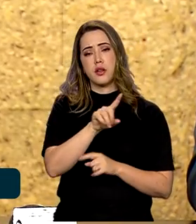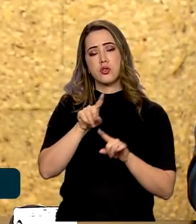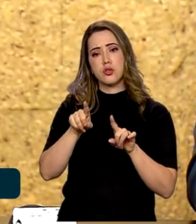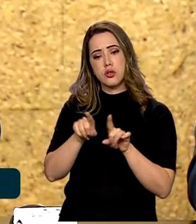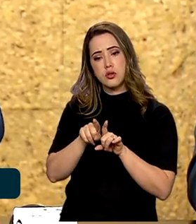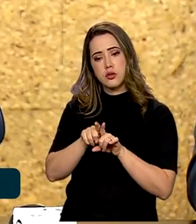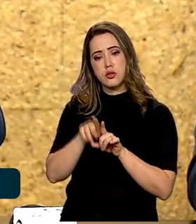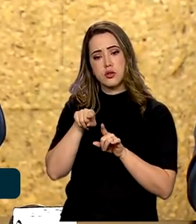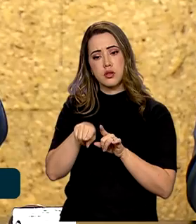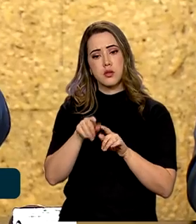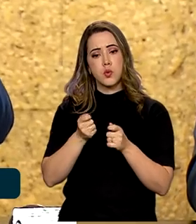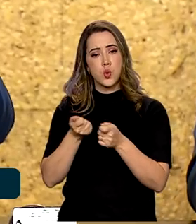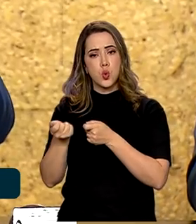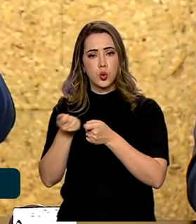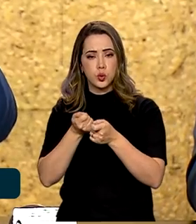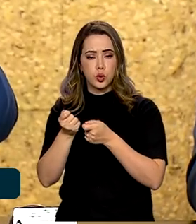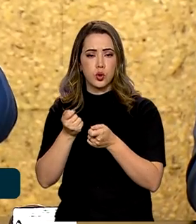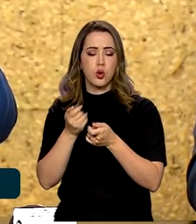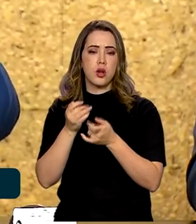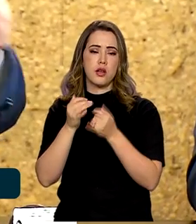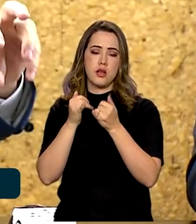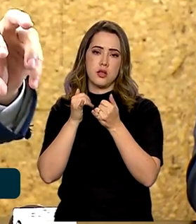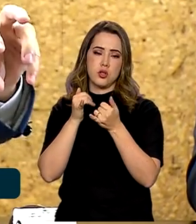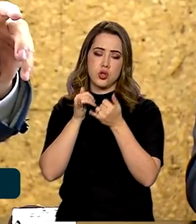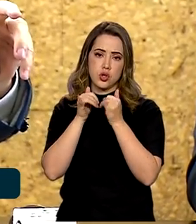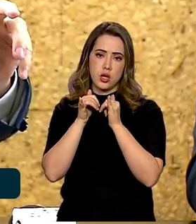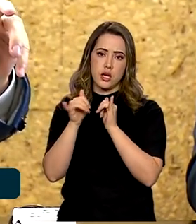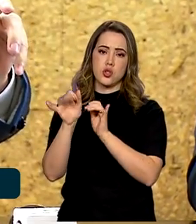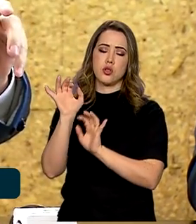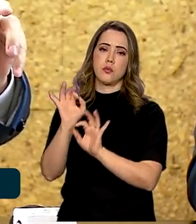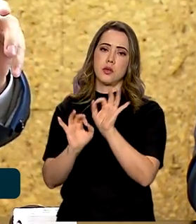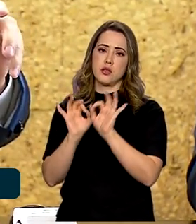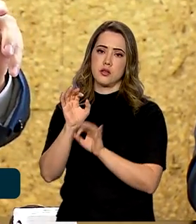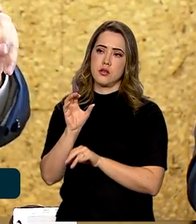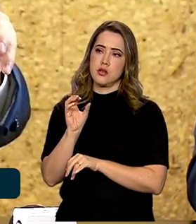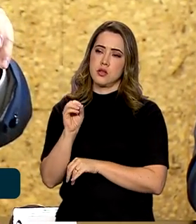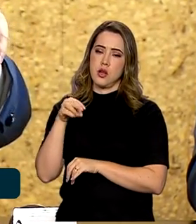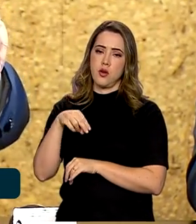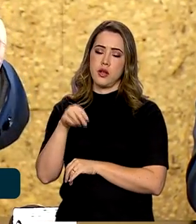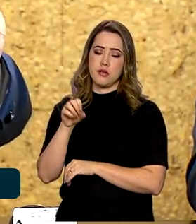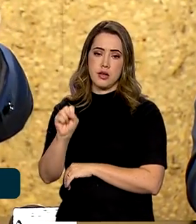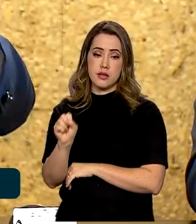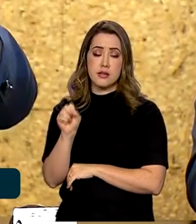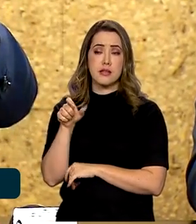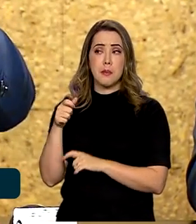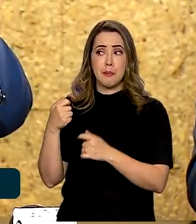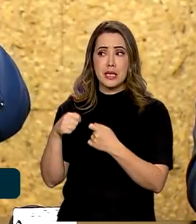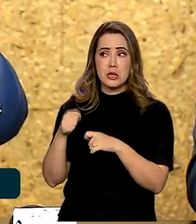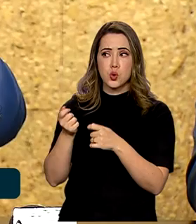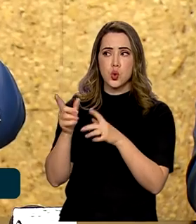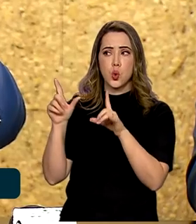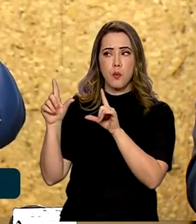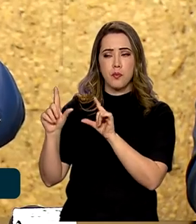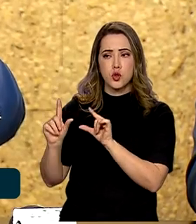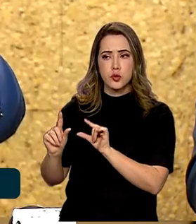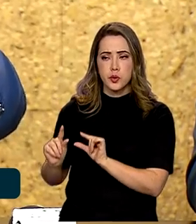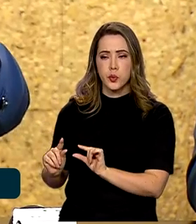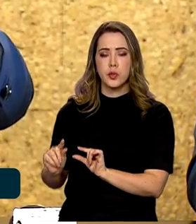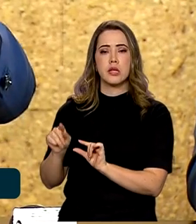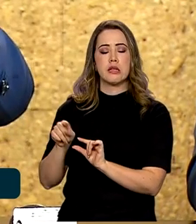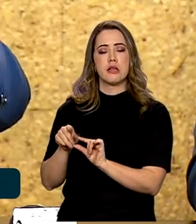contingência planejada da ONS, ela minimizou